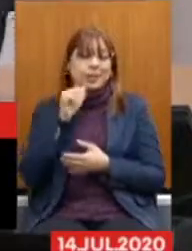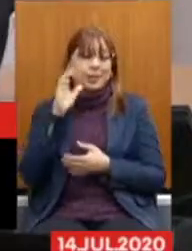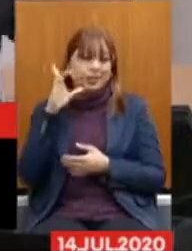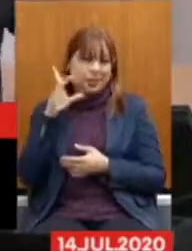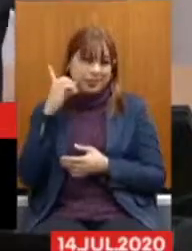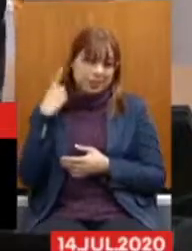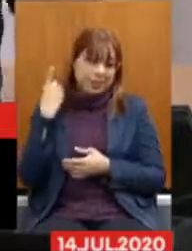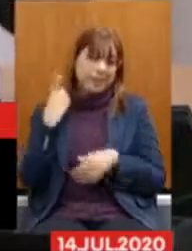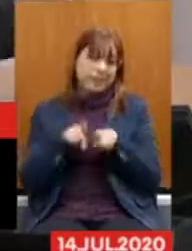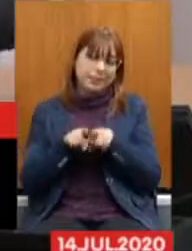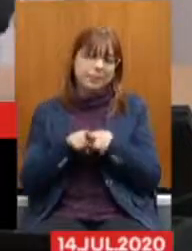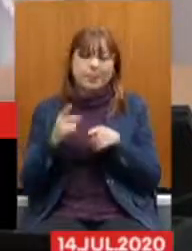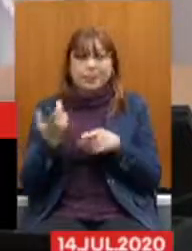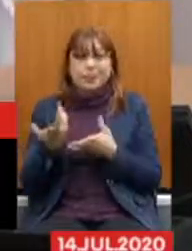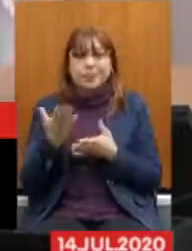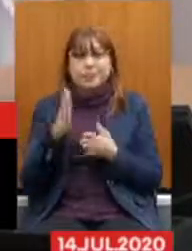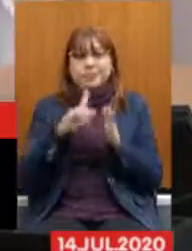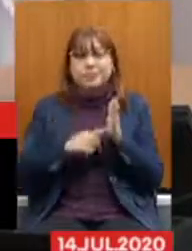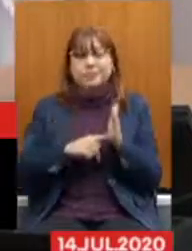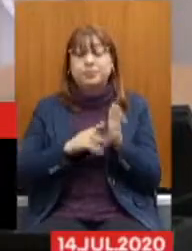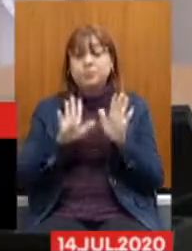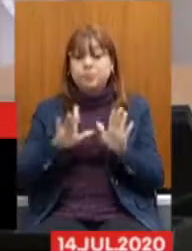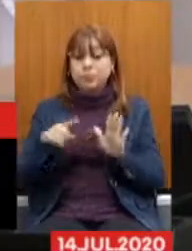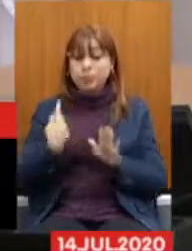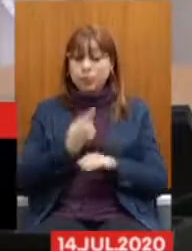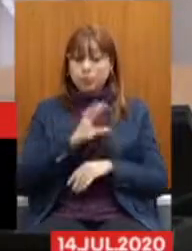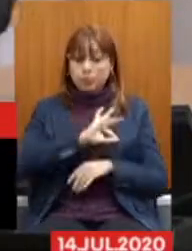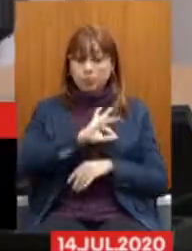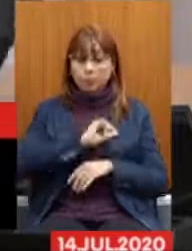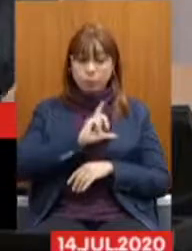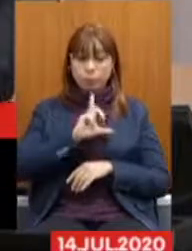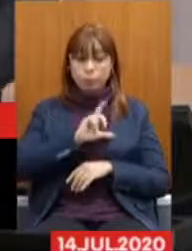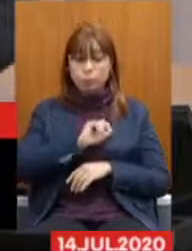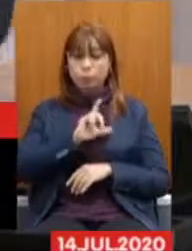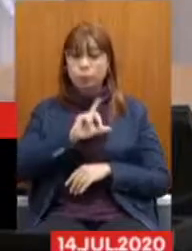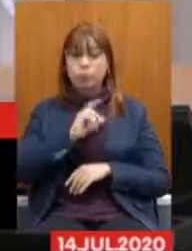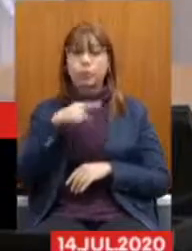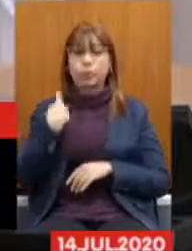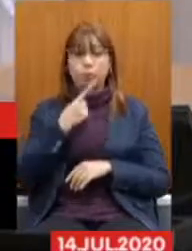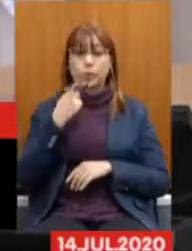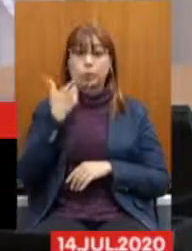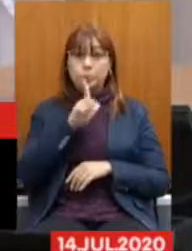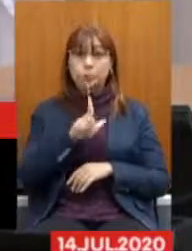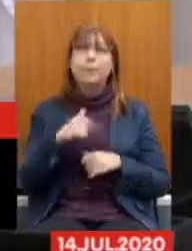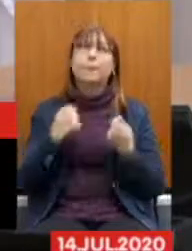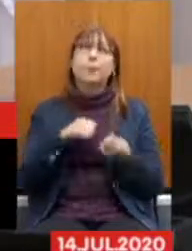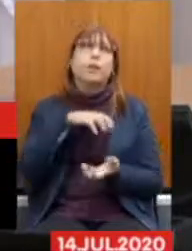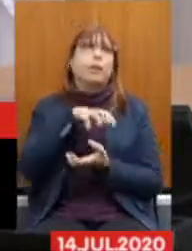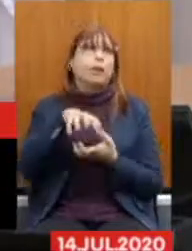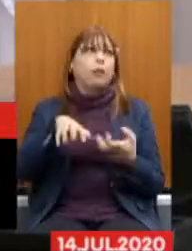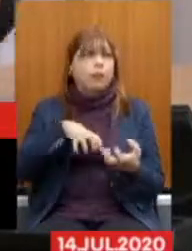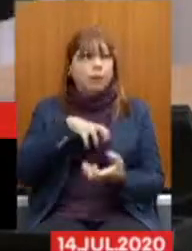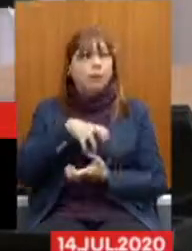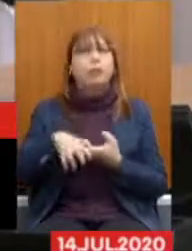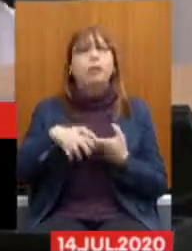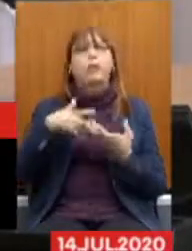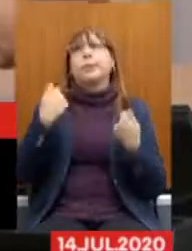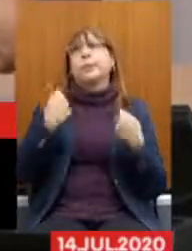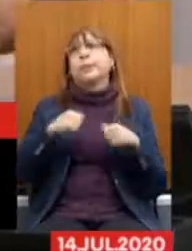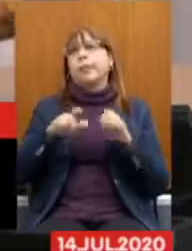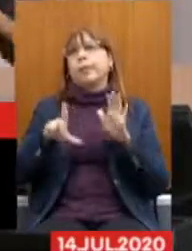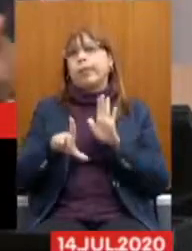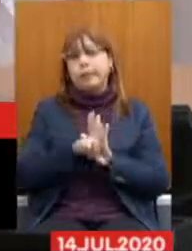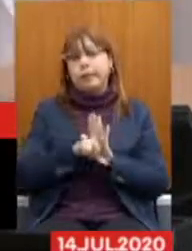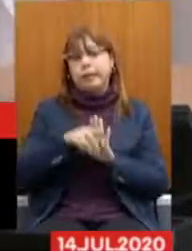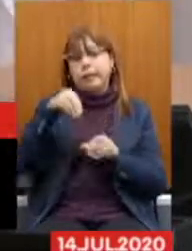todo aumento, todo reajuste salarial que nós conseguimos, ele tem que passar por greves, passar por